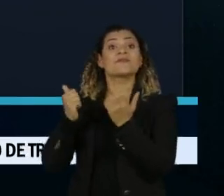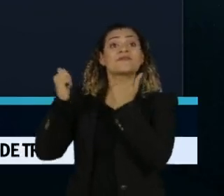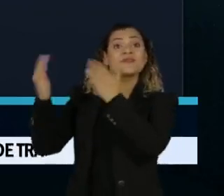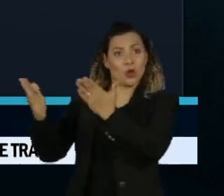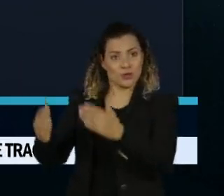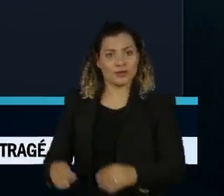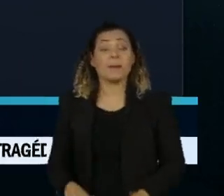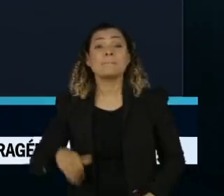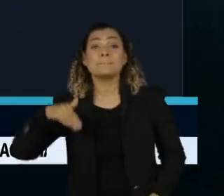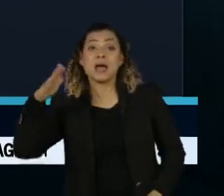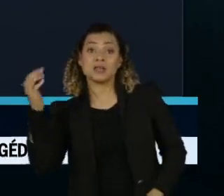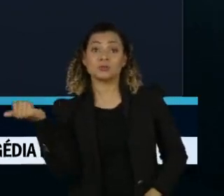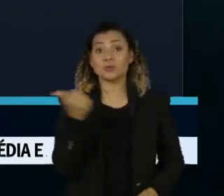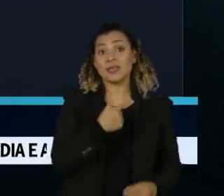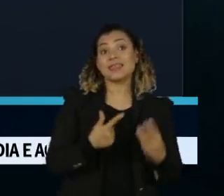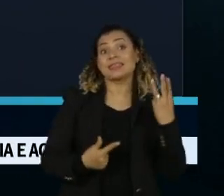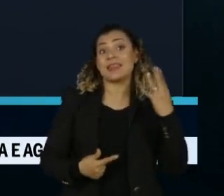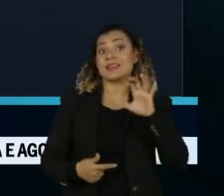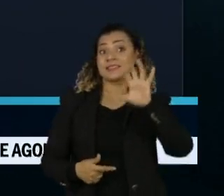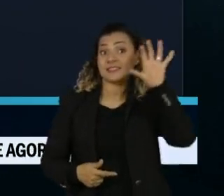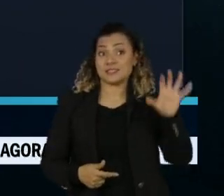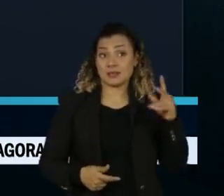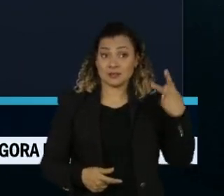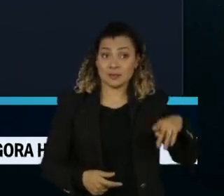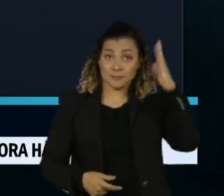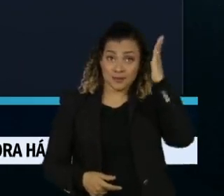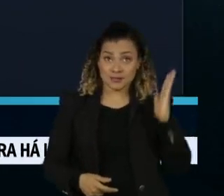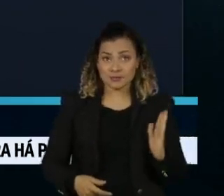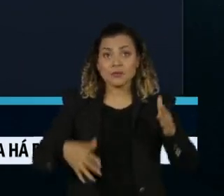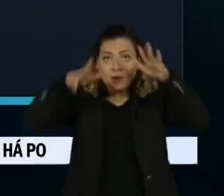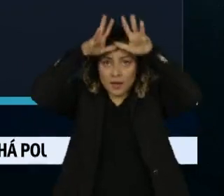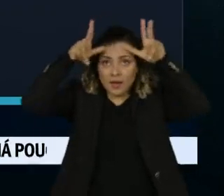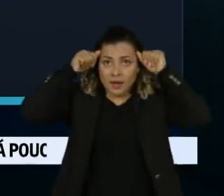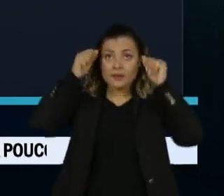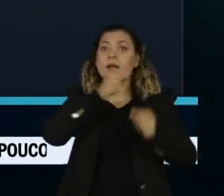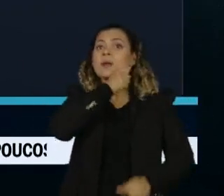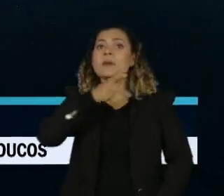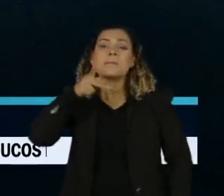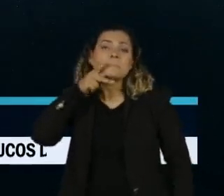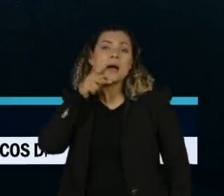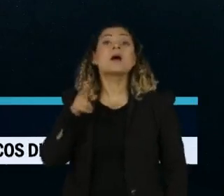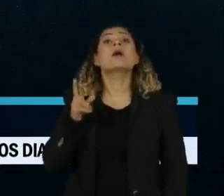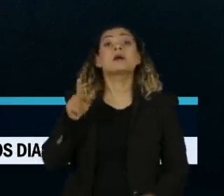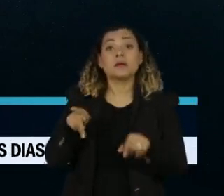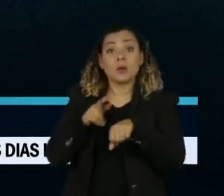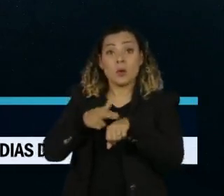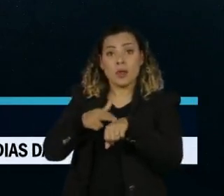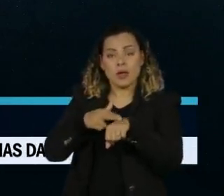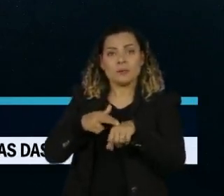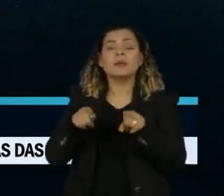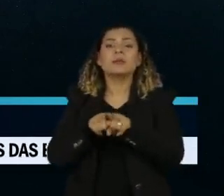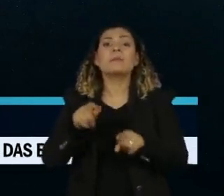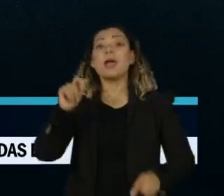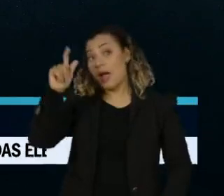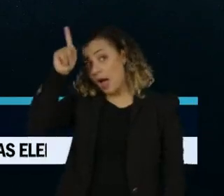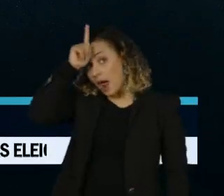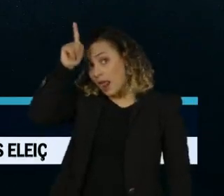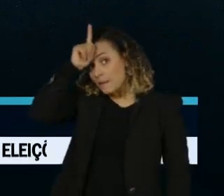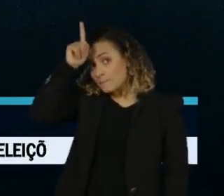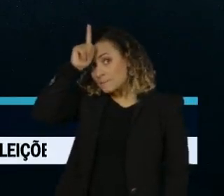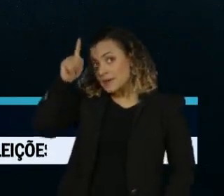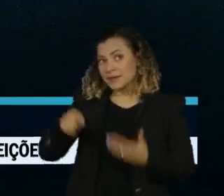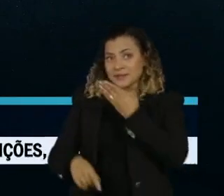superando o eleitorado de três estados brasileiros, Acre, Amapá e Roraima. Da Alemanha, a ativista e guia